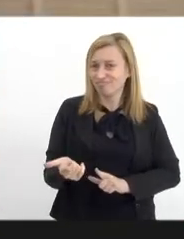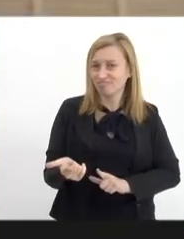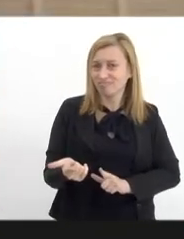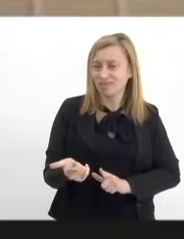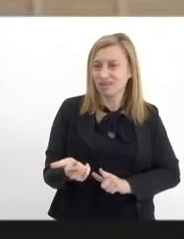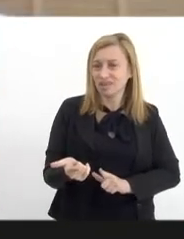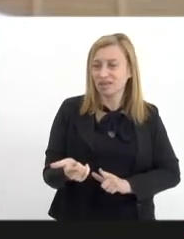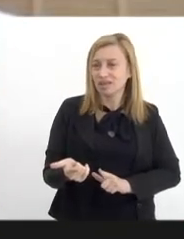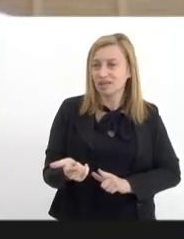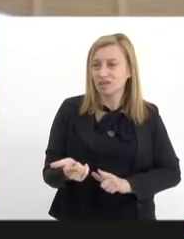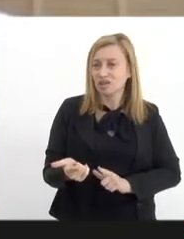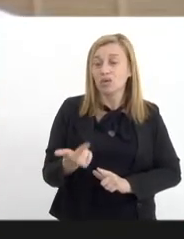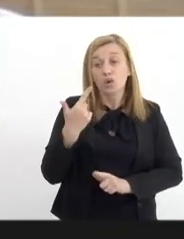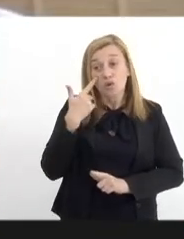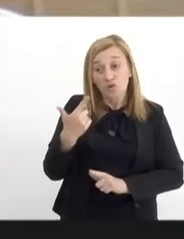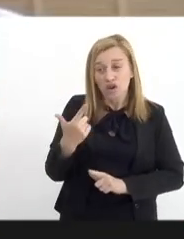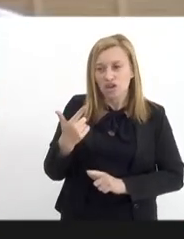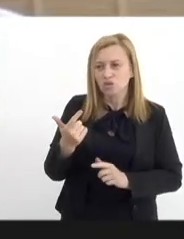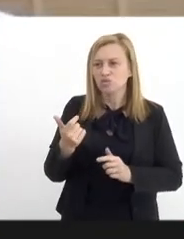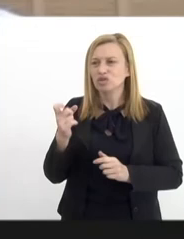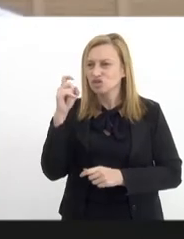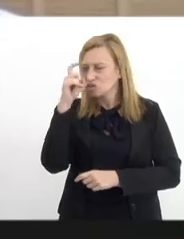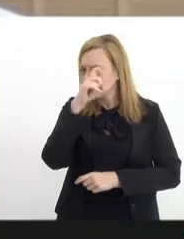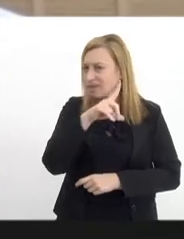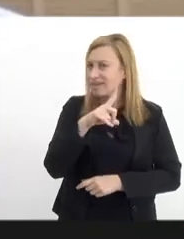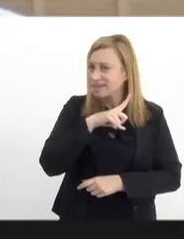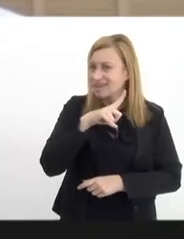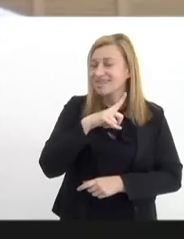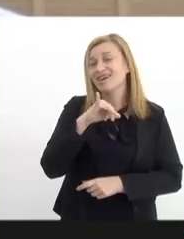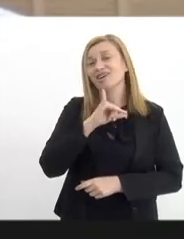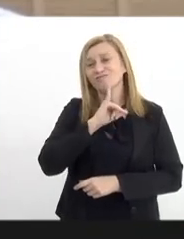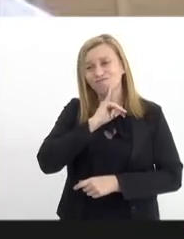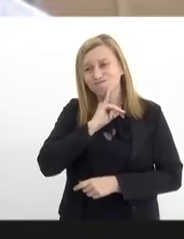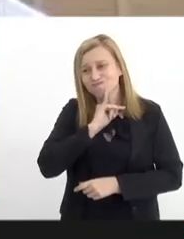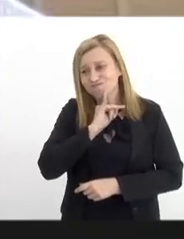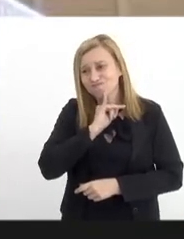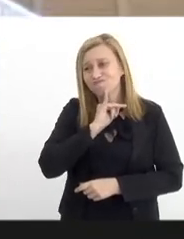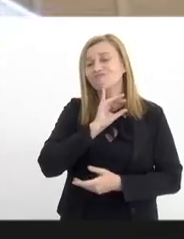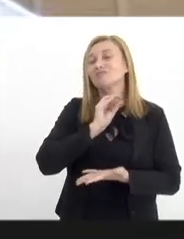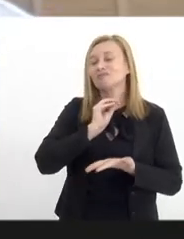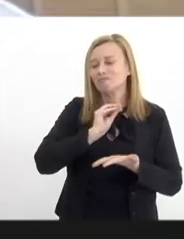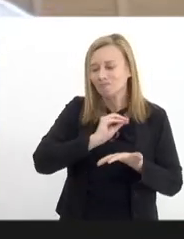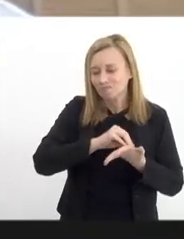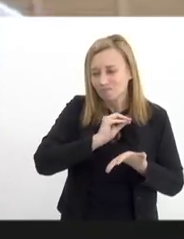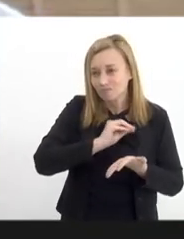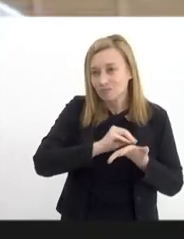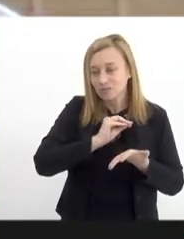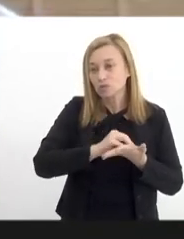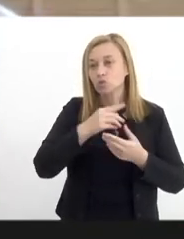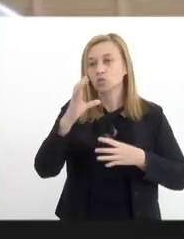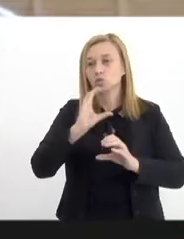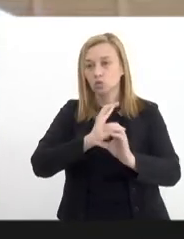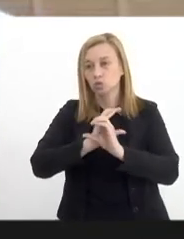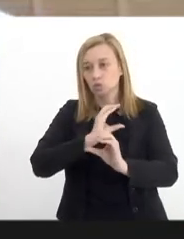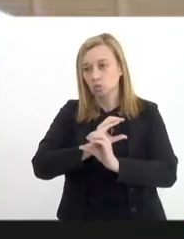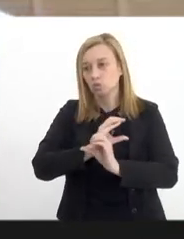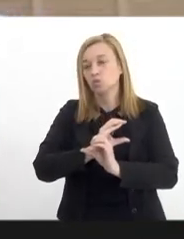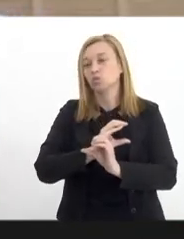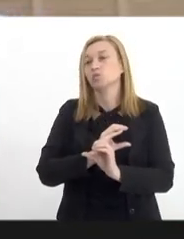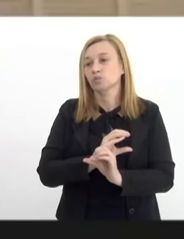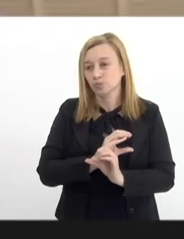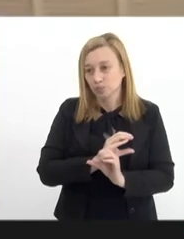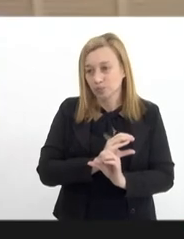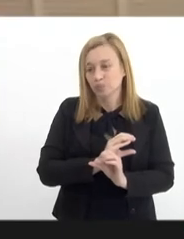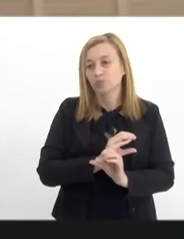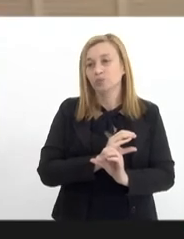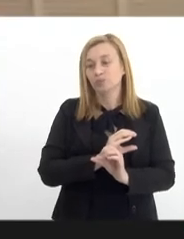o que eu vejo, a grande deficiência, infelizmente, é a falta de comunicação entre os equipamentos, as